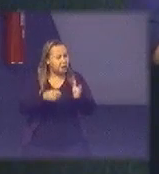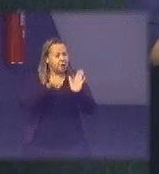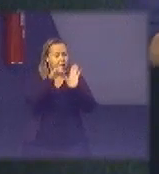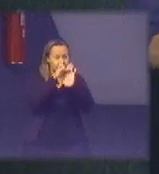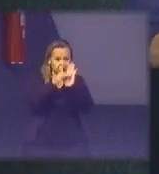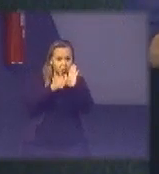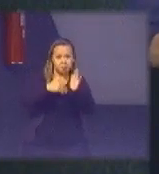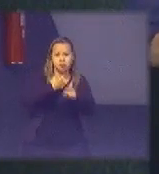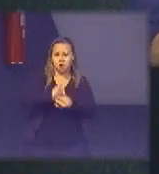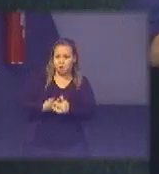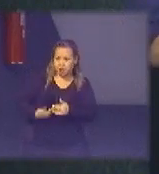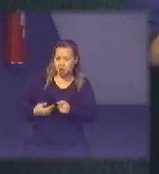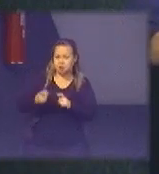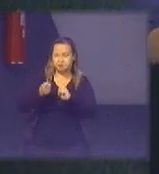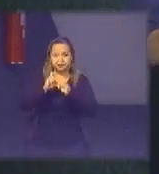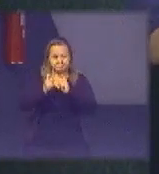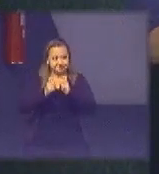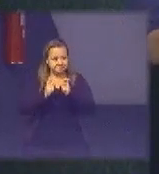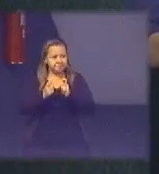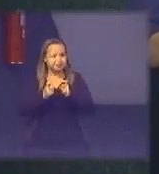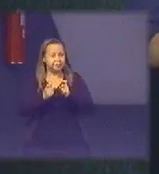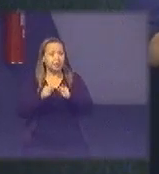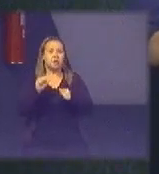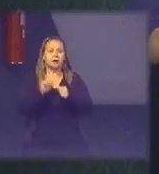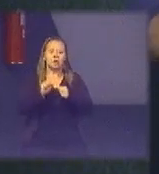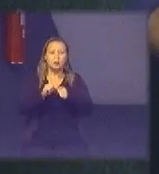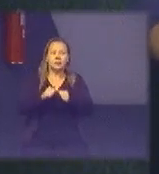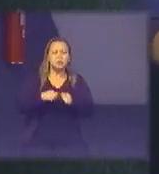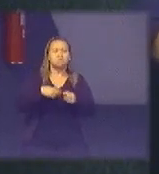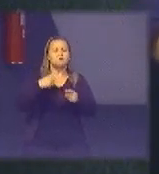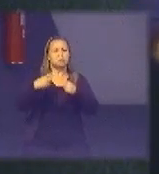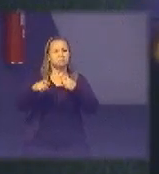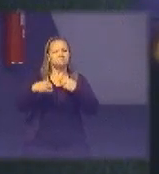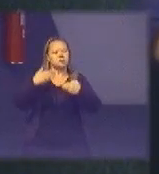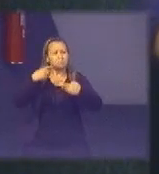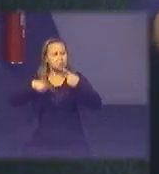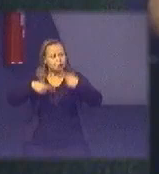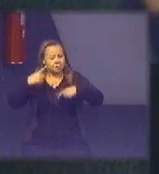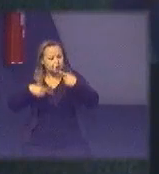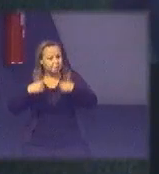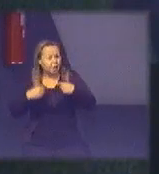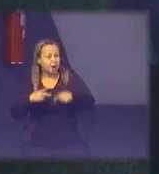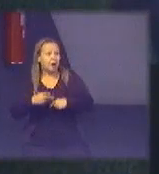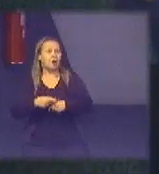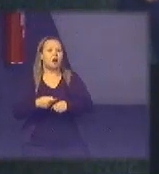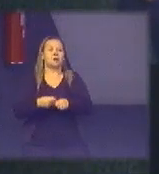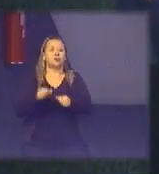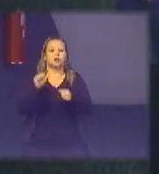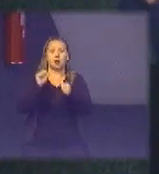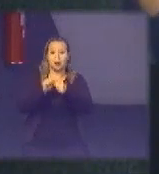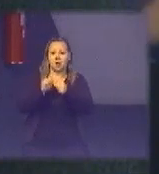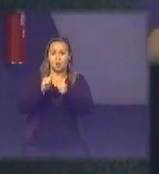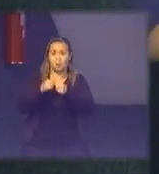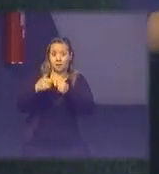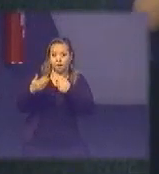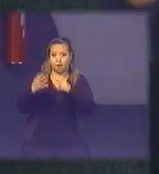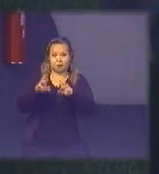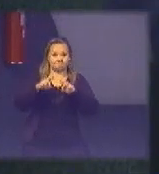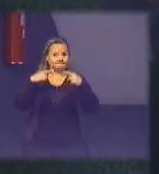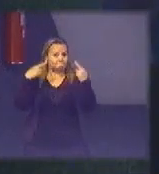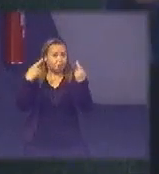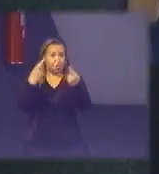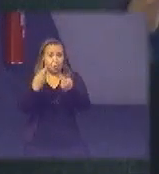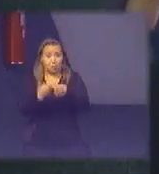governança como a vai fazer aí e aí abrir para o debate colocar em consulta pública fazer workshop